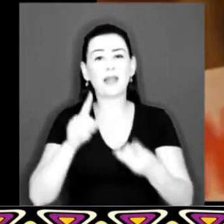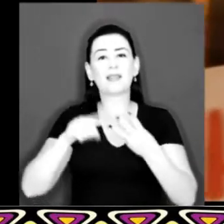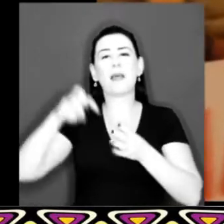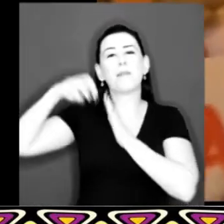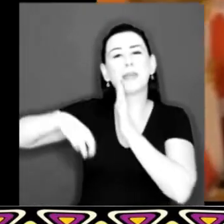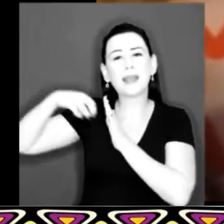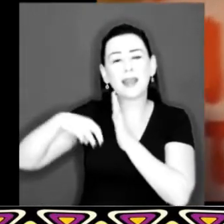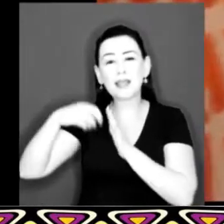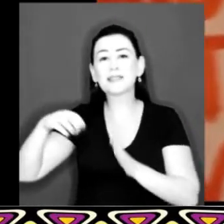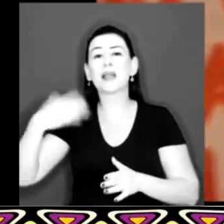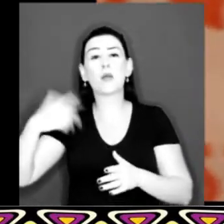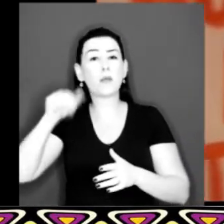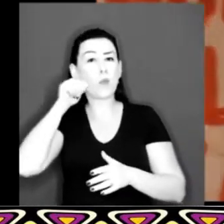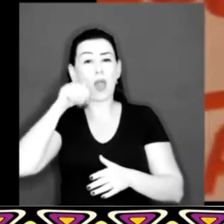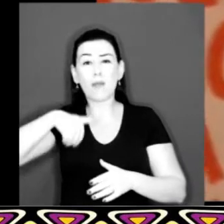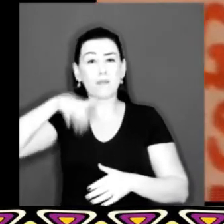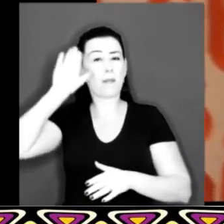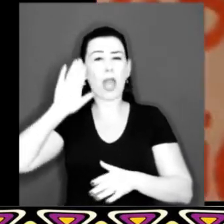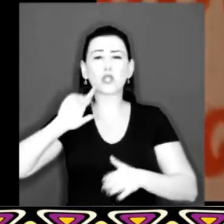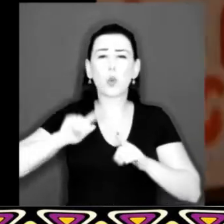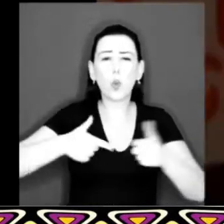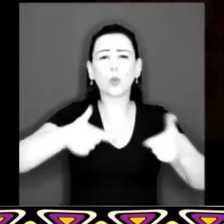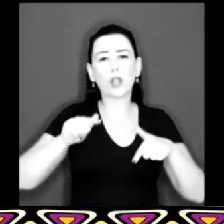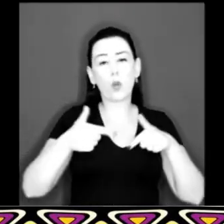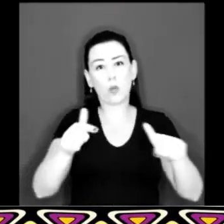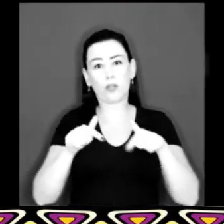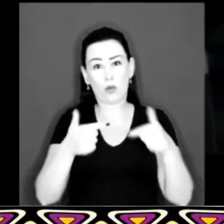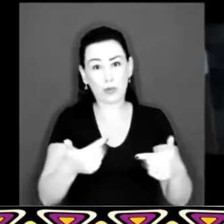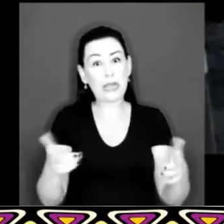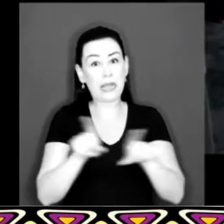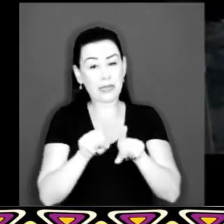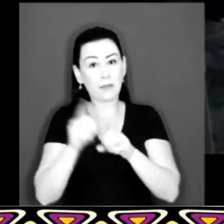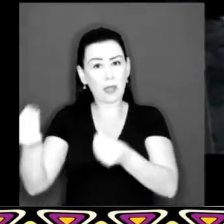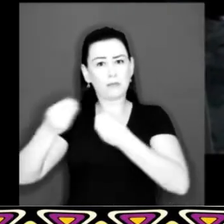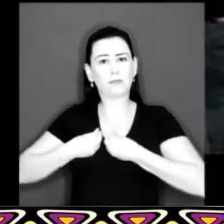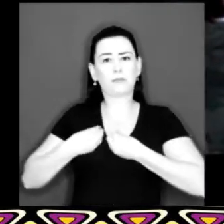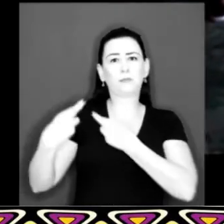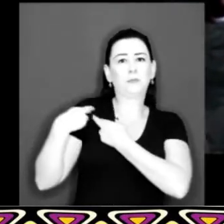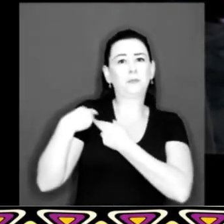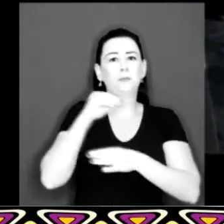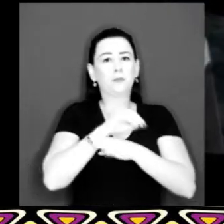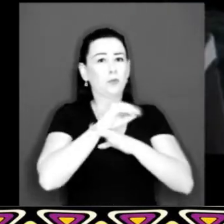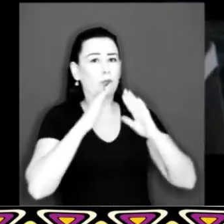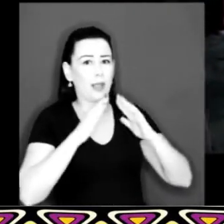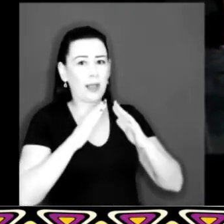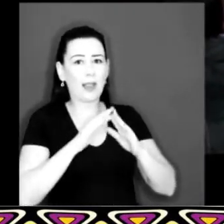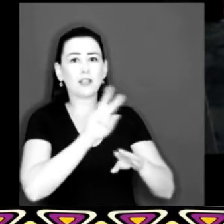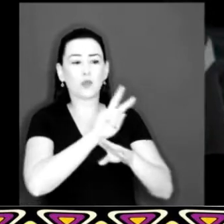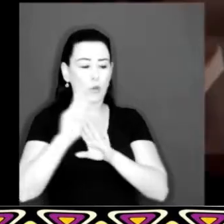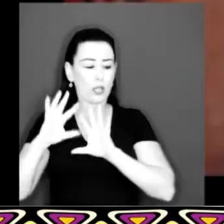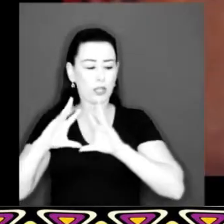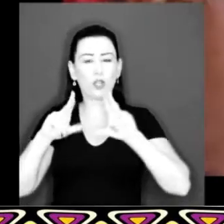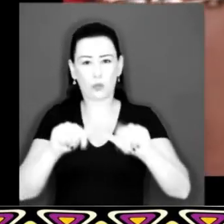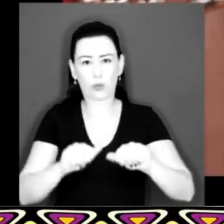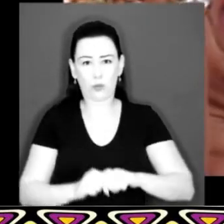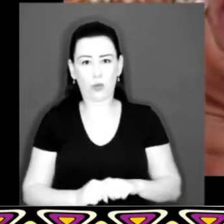à privatização da água Em seus territórios Ao mesmo tempo Somos sobrecarregadas Com as tarefas domésticas No cuidado da casa Das crianças